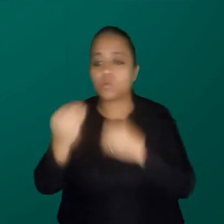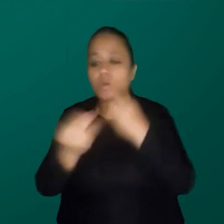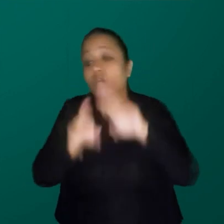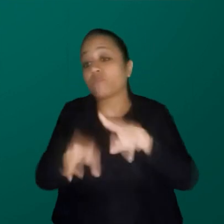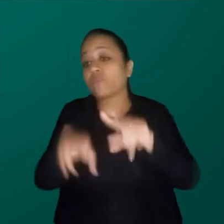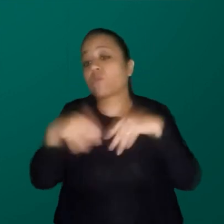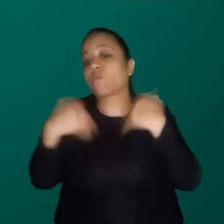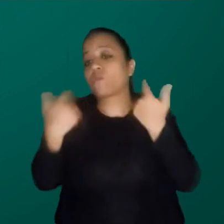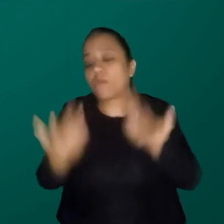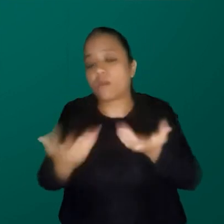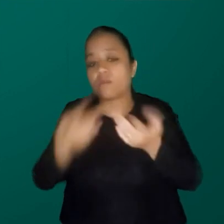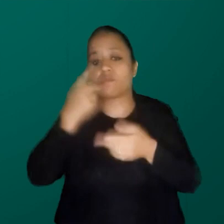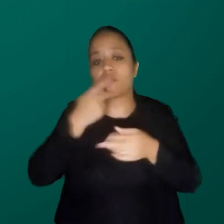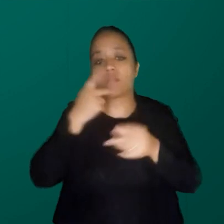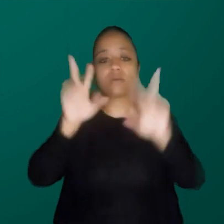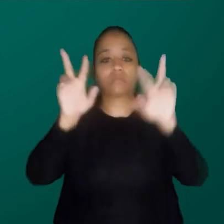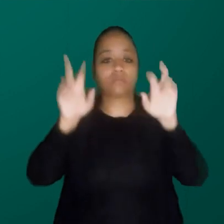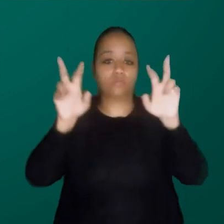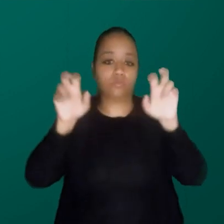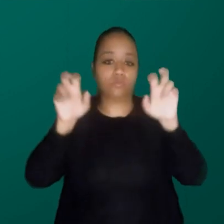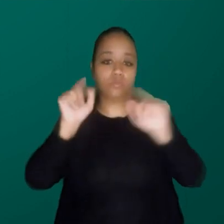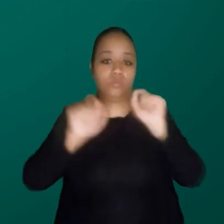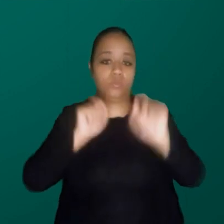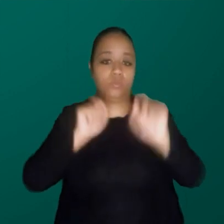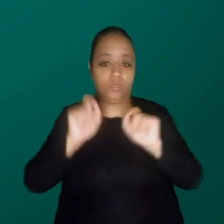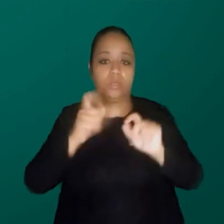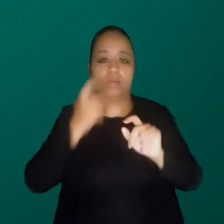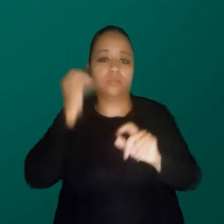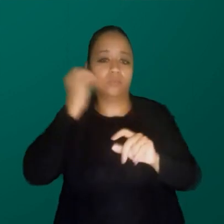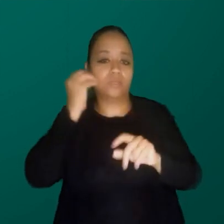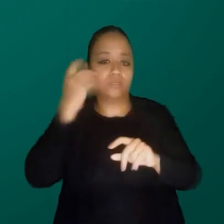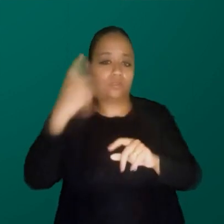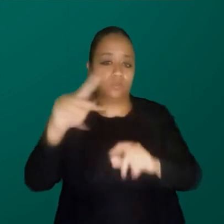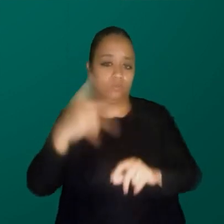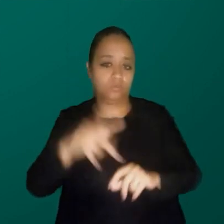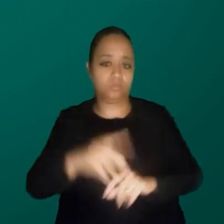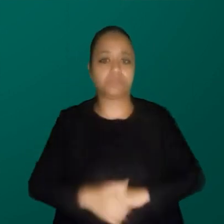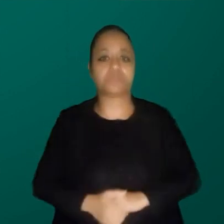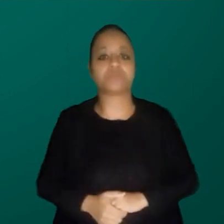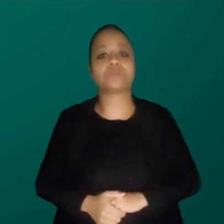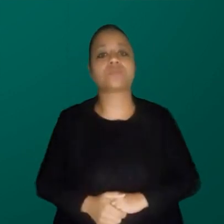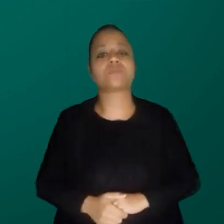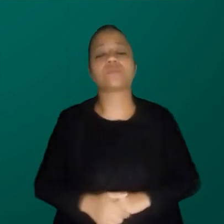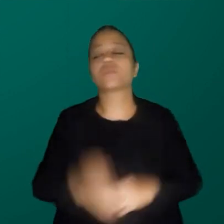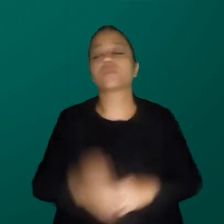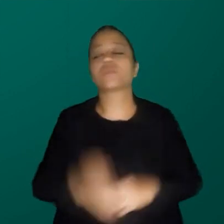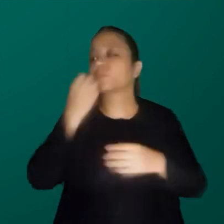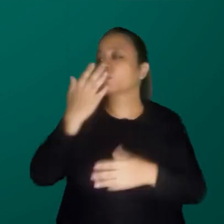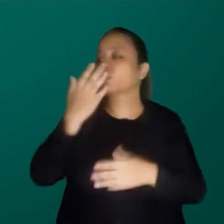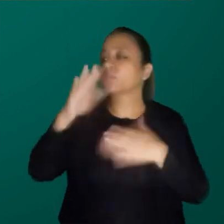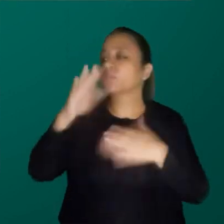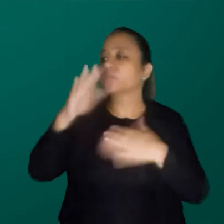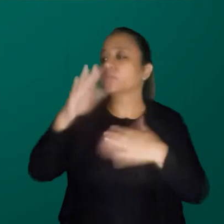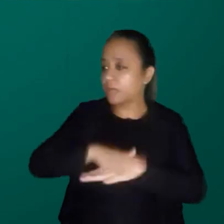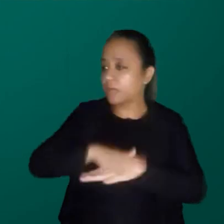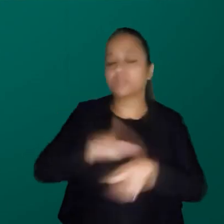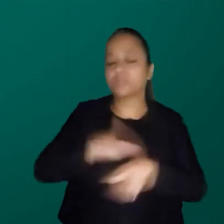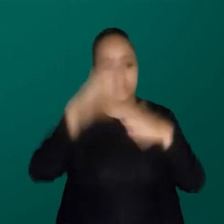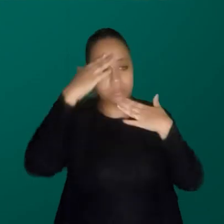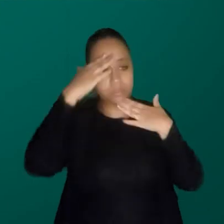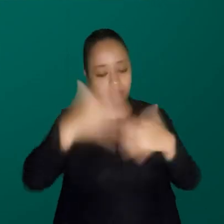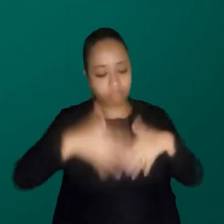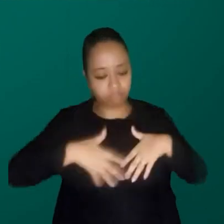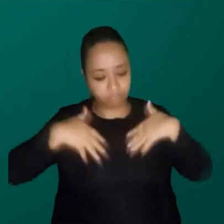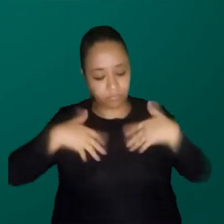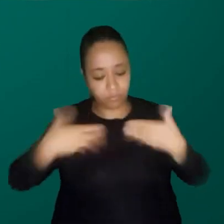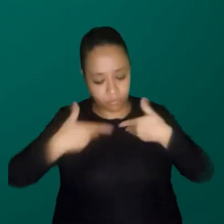Queria que você falasse um pouquinho mais dessa experiência. Olá, boa tarde. Também gostaria de agradecer o privilégio